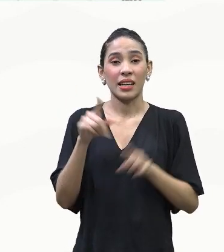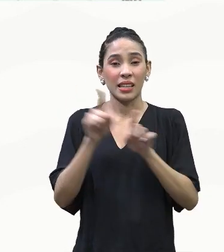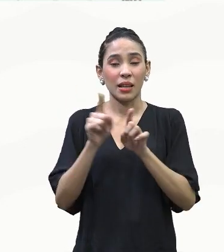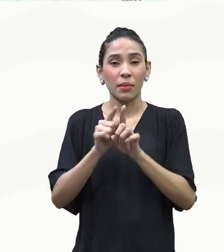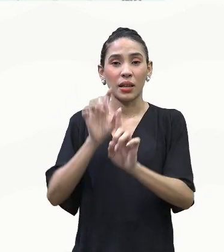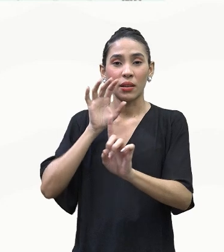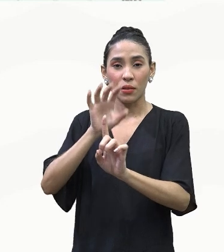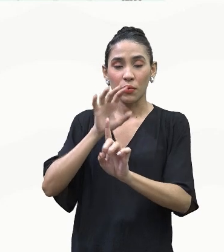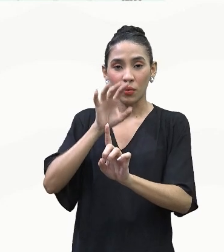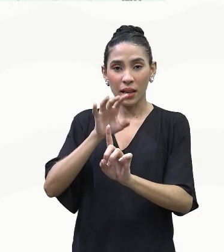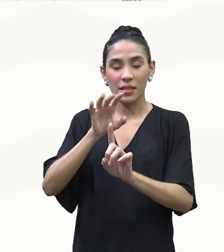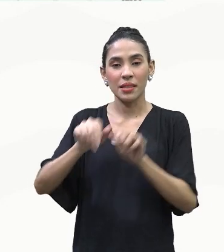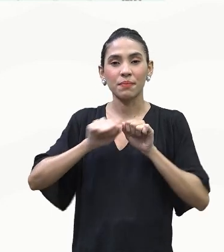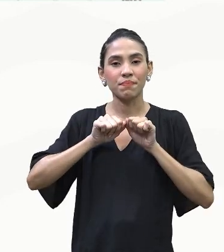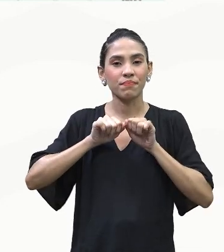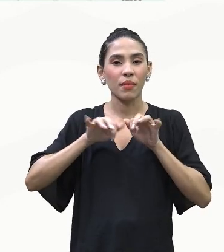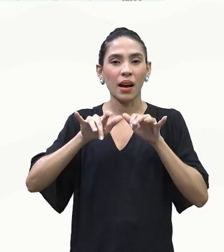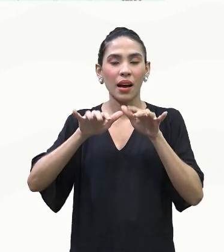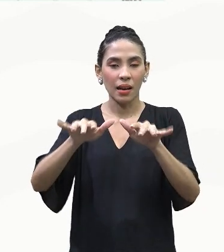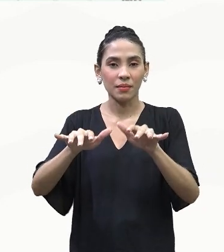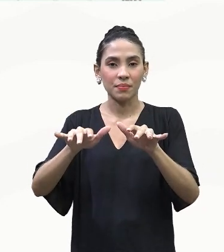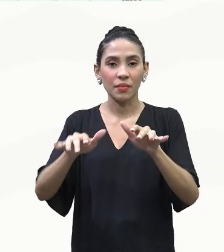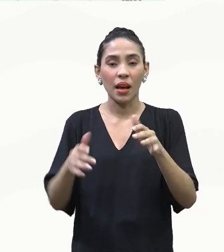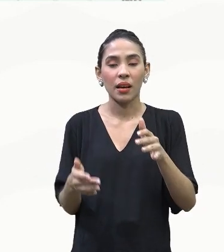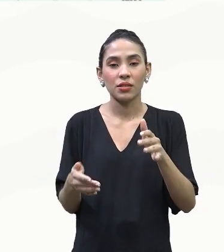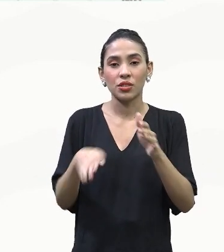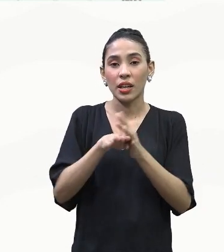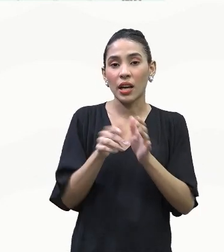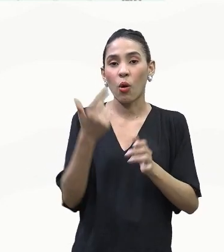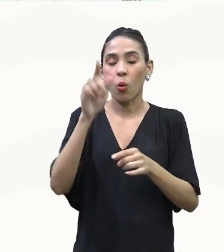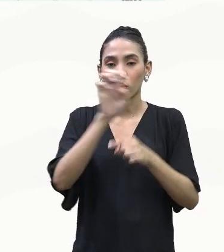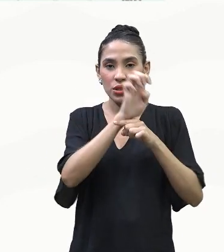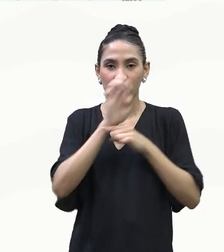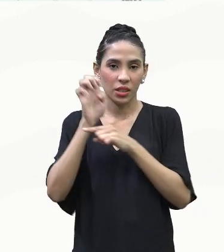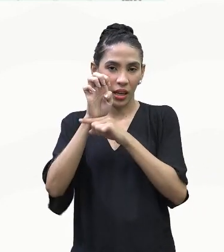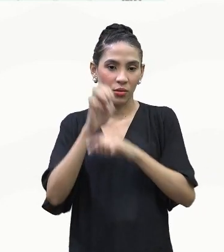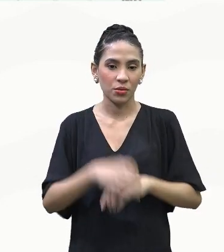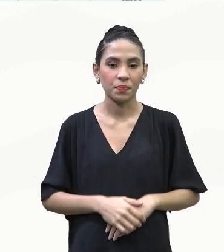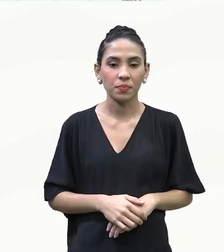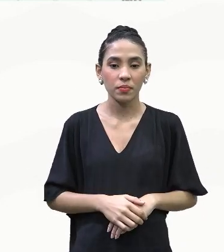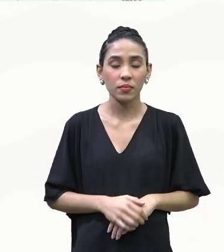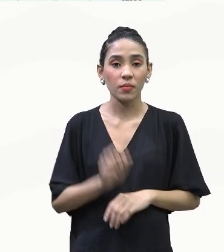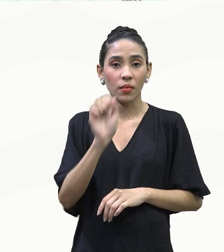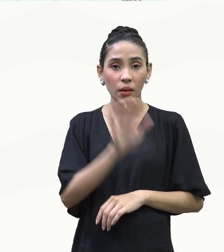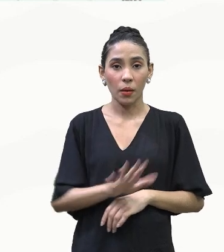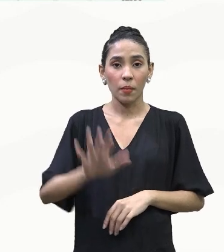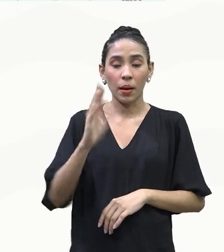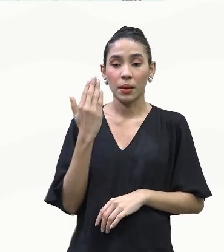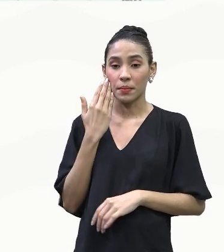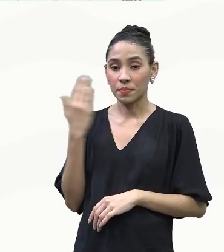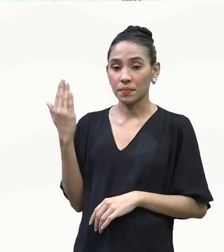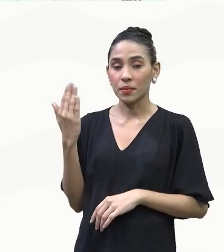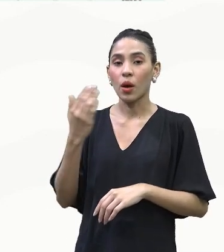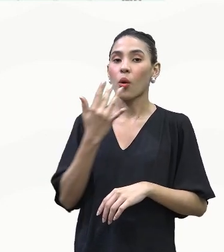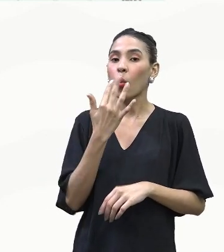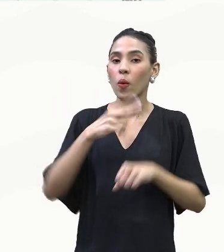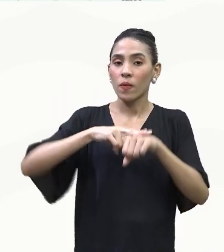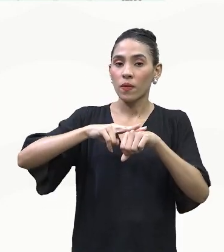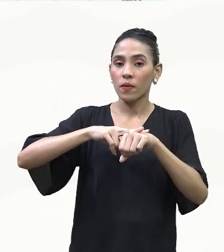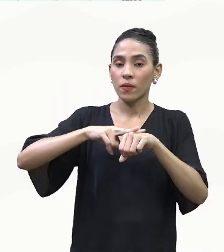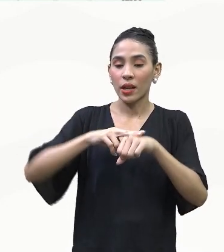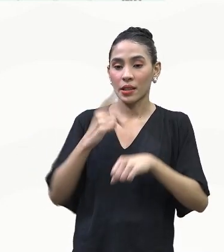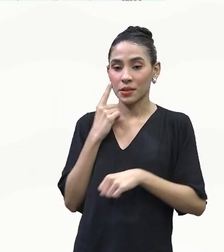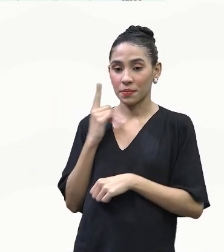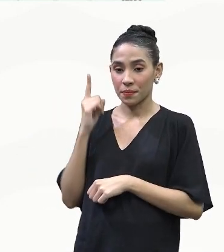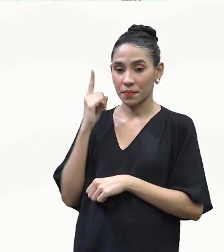agropecuárias se expandam para esses territórios, tá ok? Então, aí nesse mapa para vocês, tudo que é em verde, ele está trazendo para